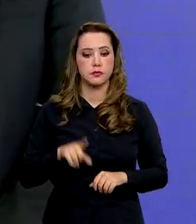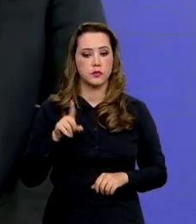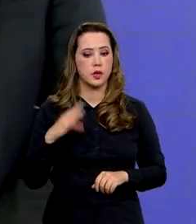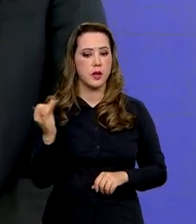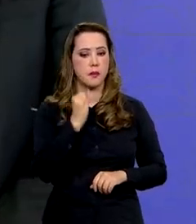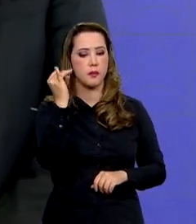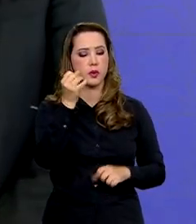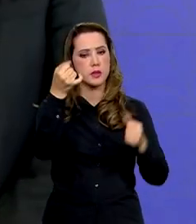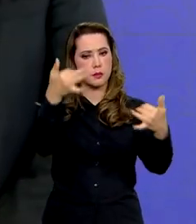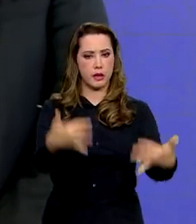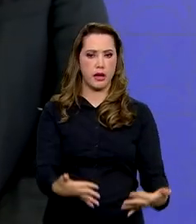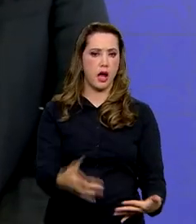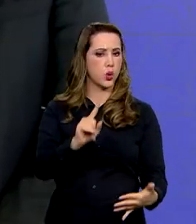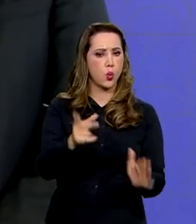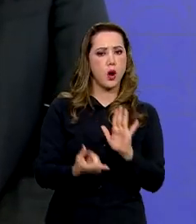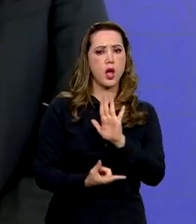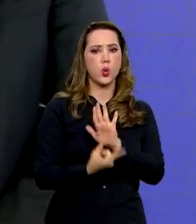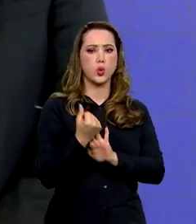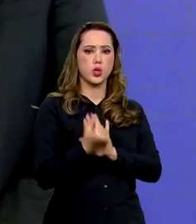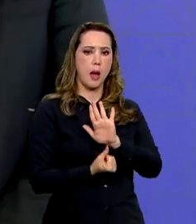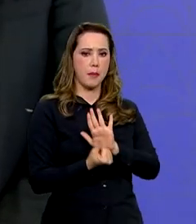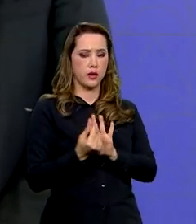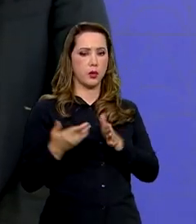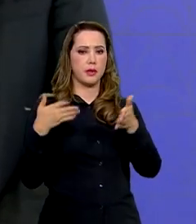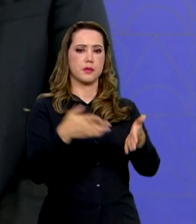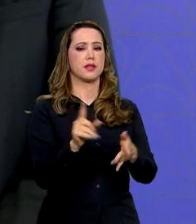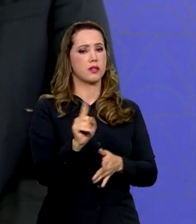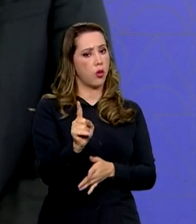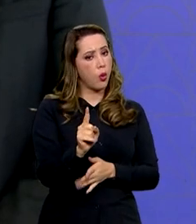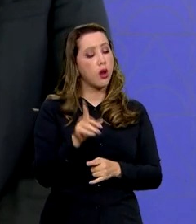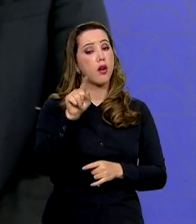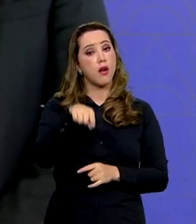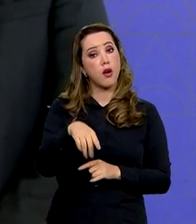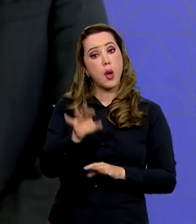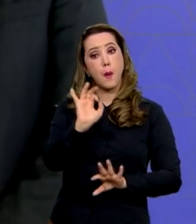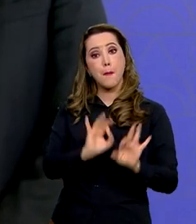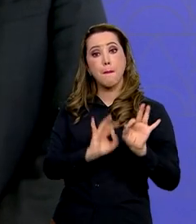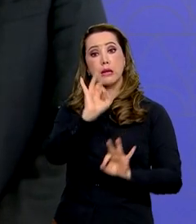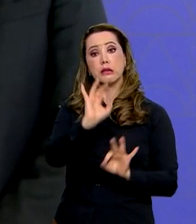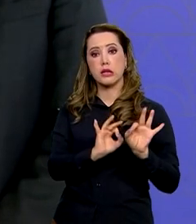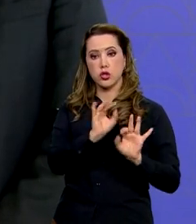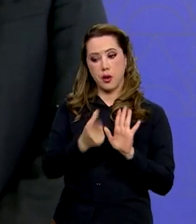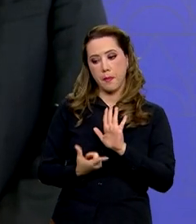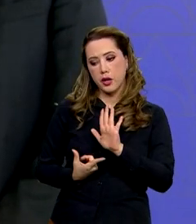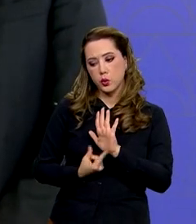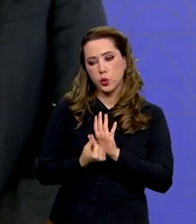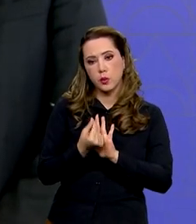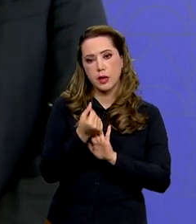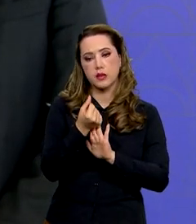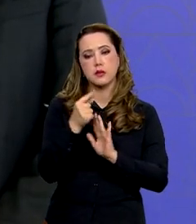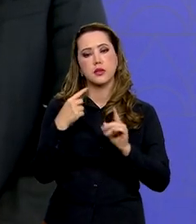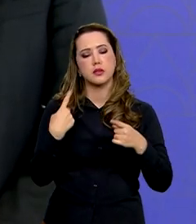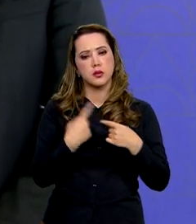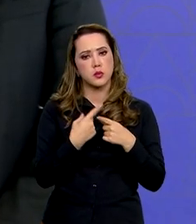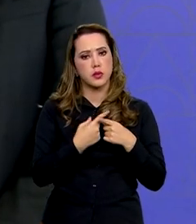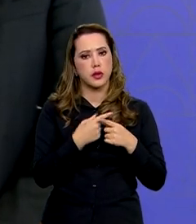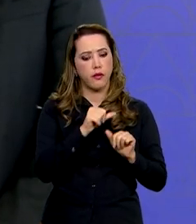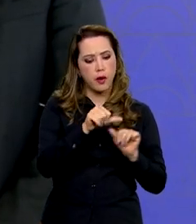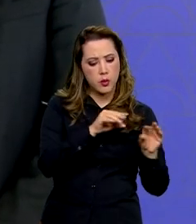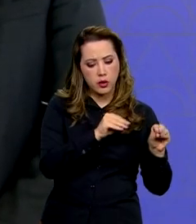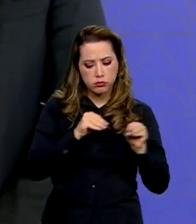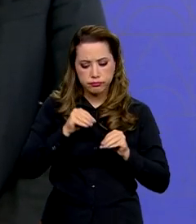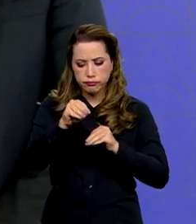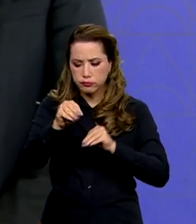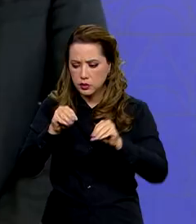não é um orçamento participativo, é um planejamento participativo, porque quem vai remanejar esses recursos dentro dos limites constitucionais